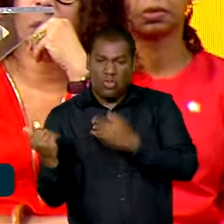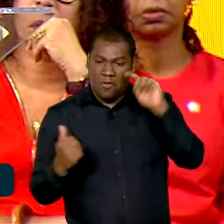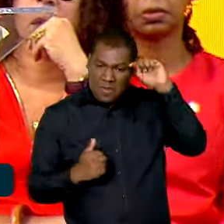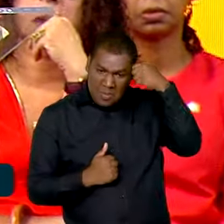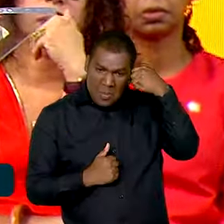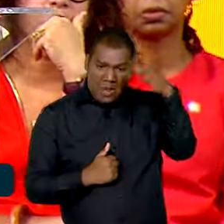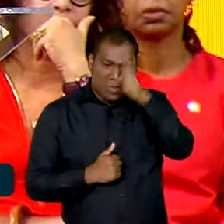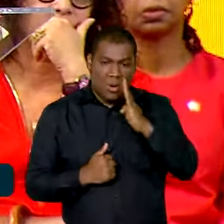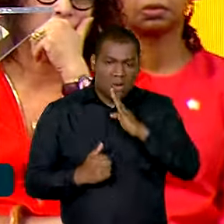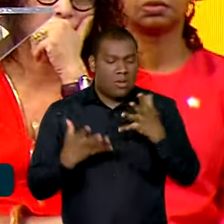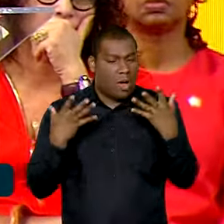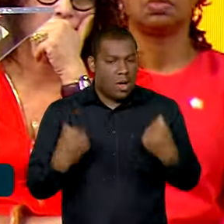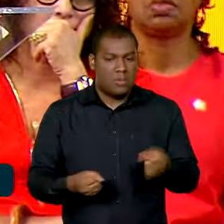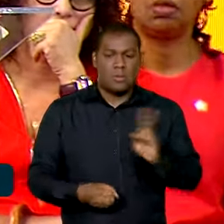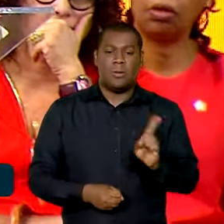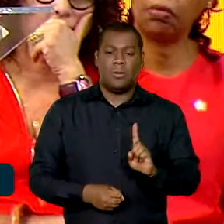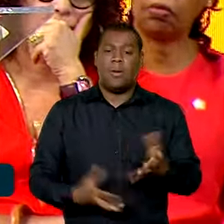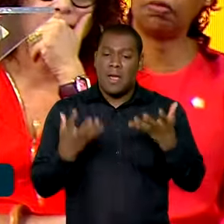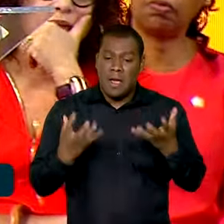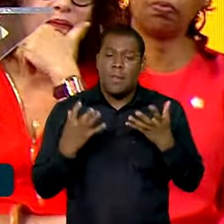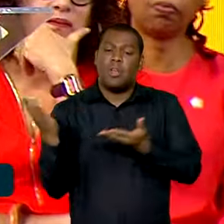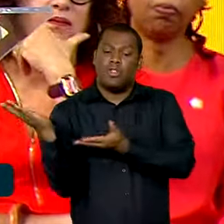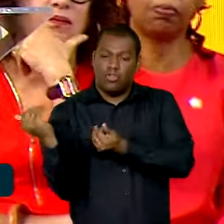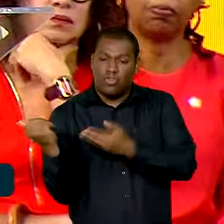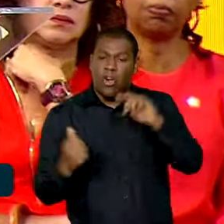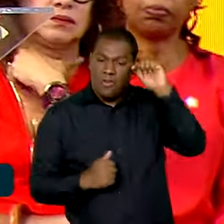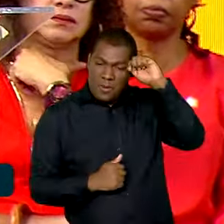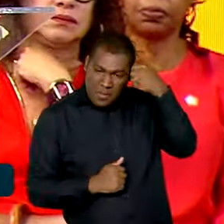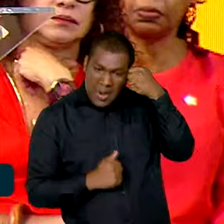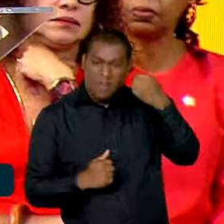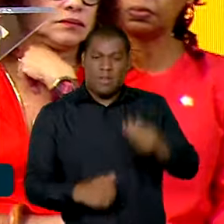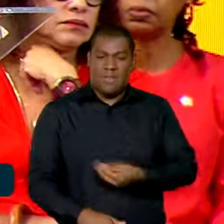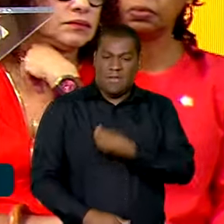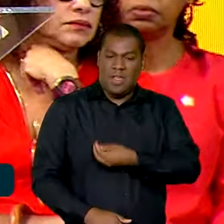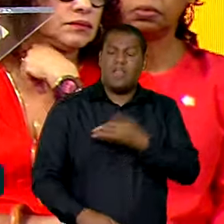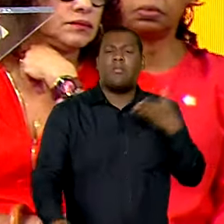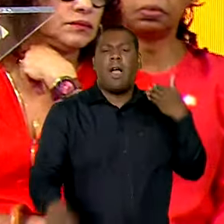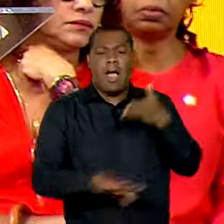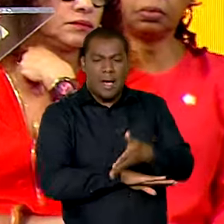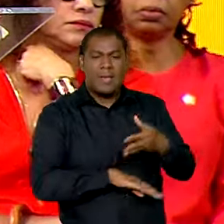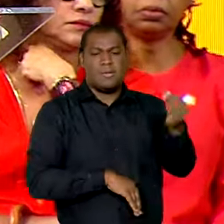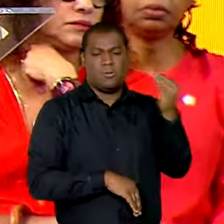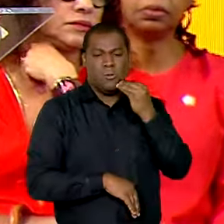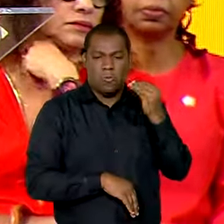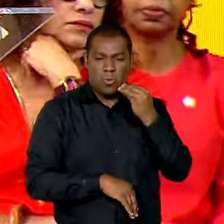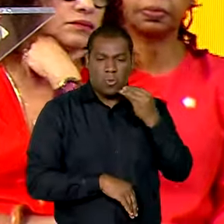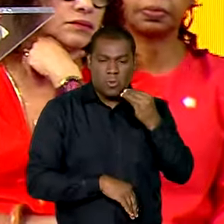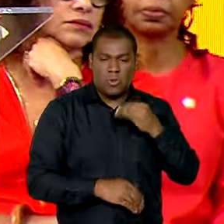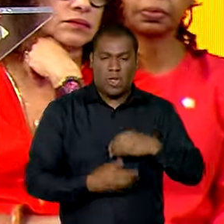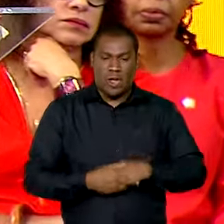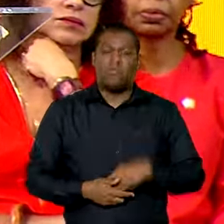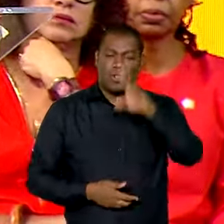Queremos nossos jovens vivos com acesso a todas as oportunidades a que eles têm direito. Obrigado. Obrigado.